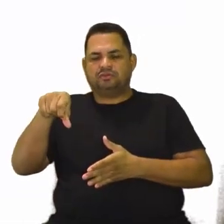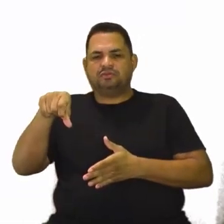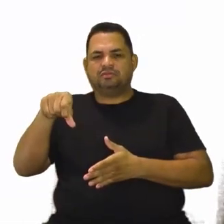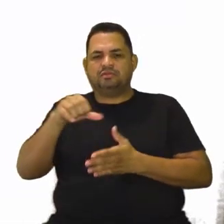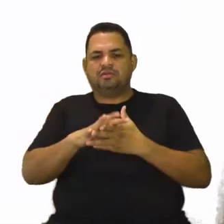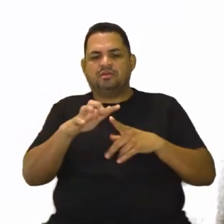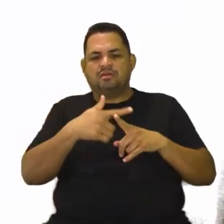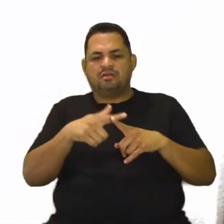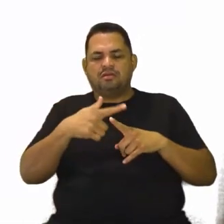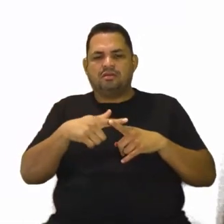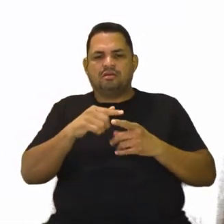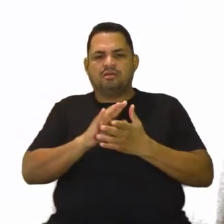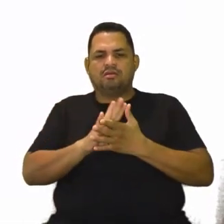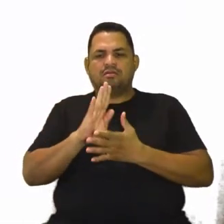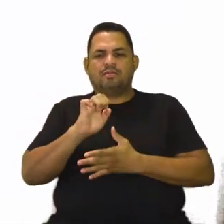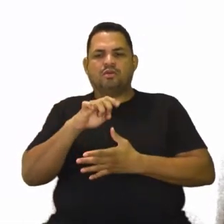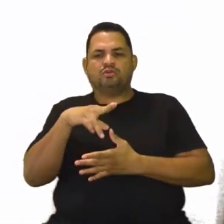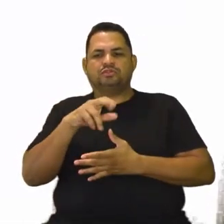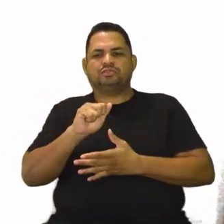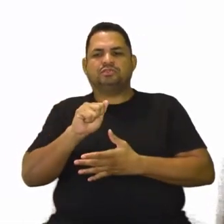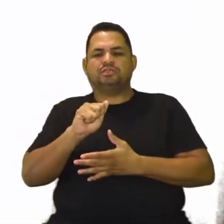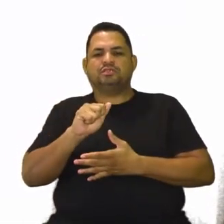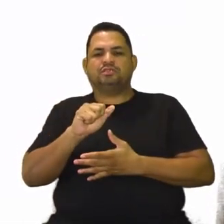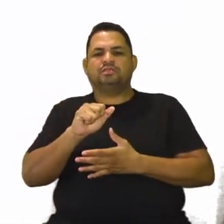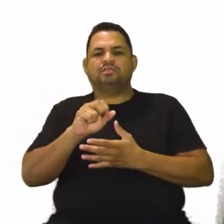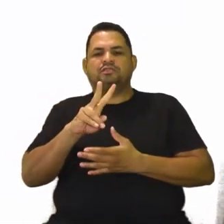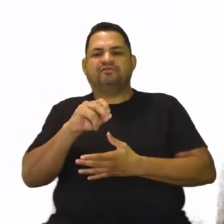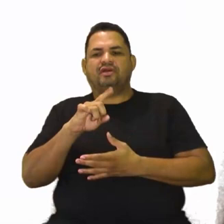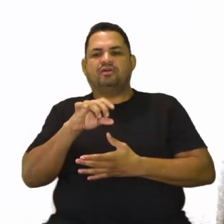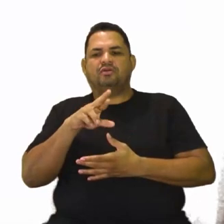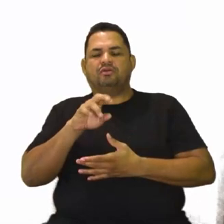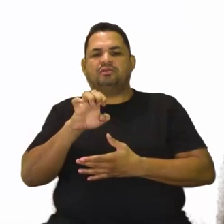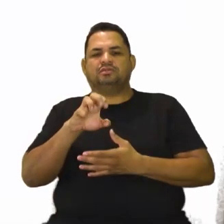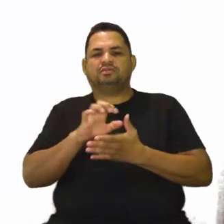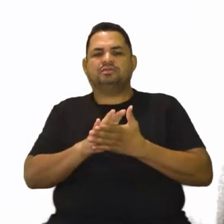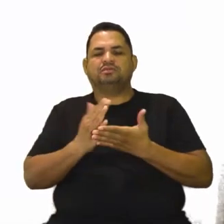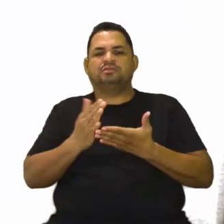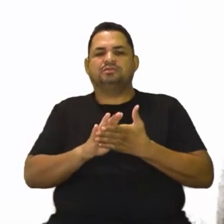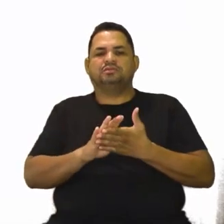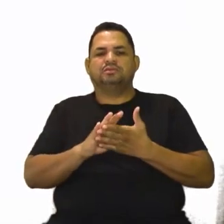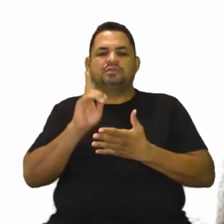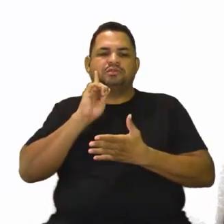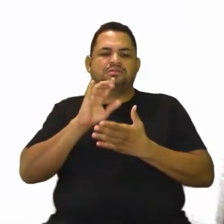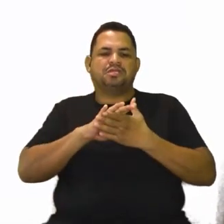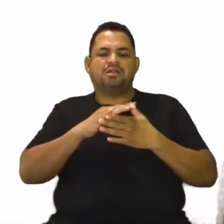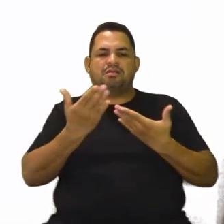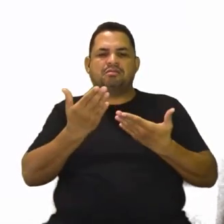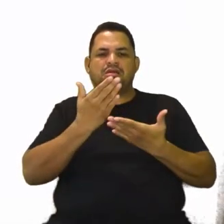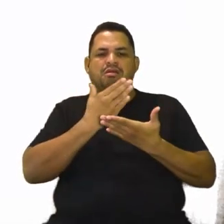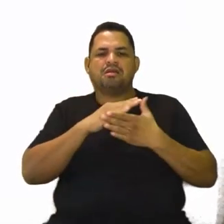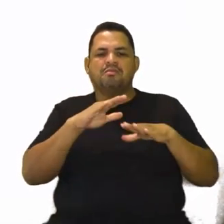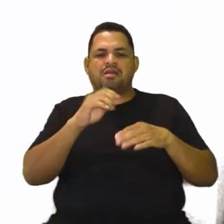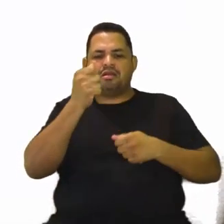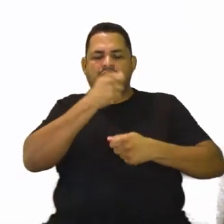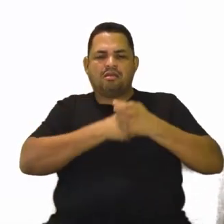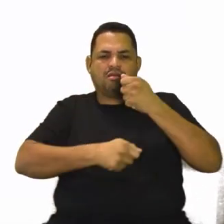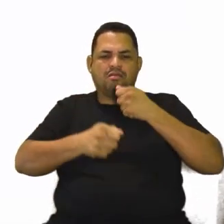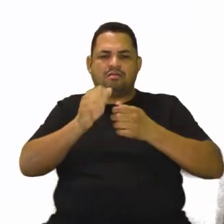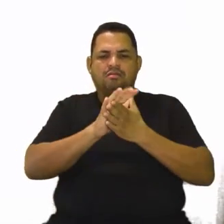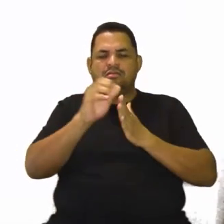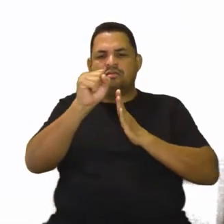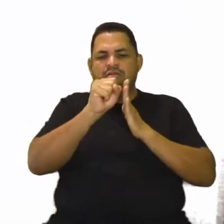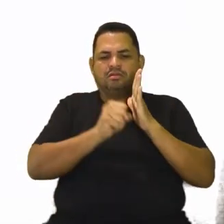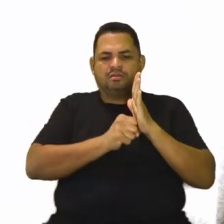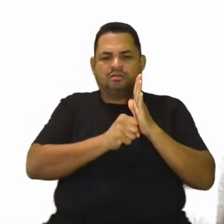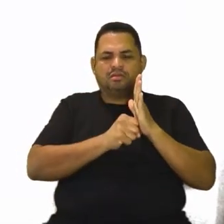A crise da Bolsa de Nova Iorque e os Estados Unidos quebram economicamente. Mas o século XX vai ser um